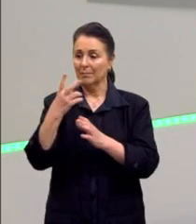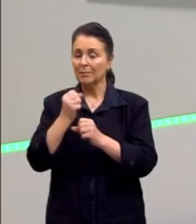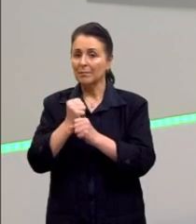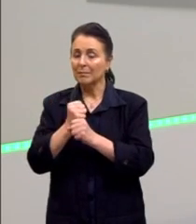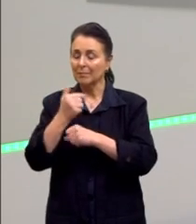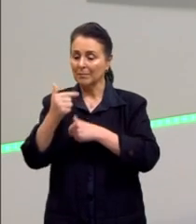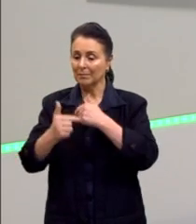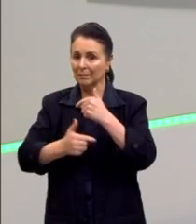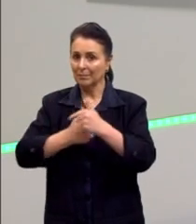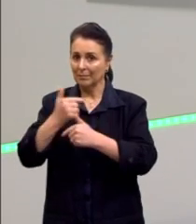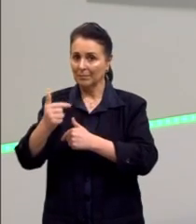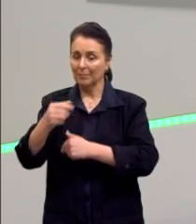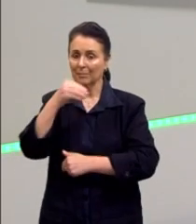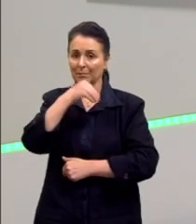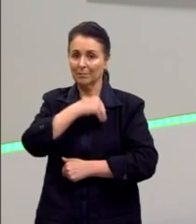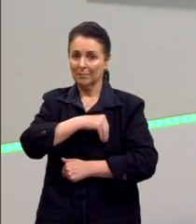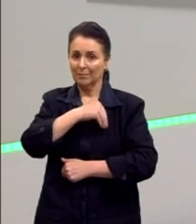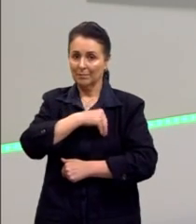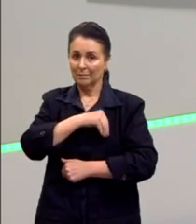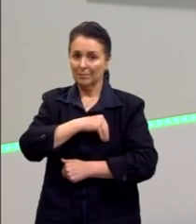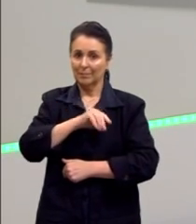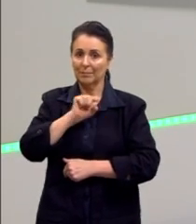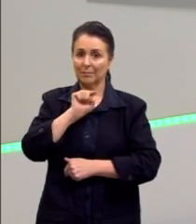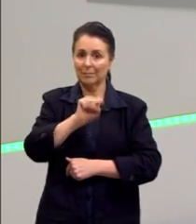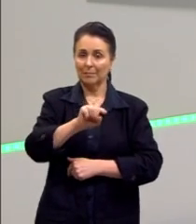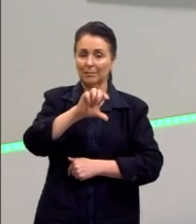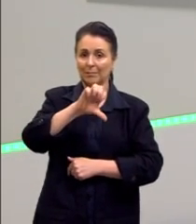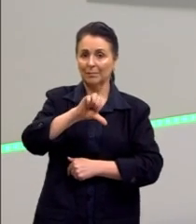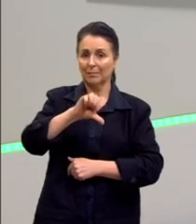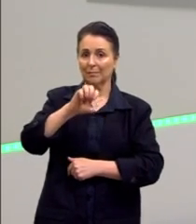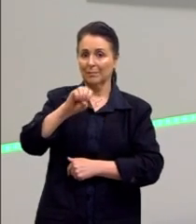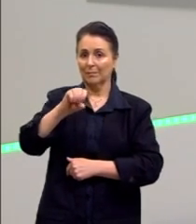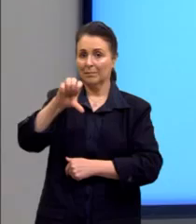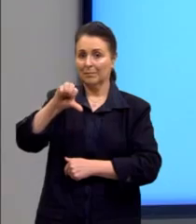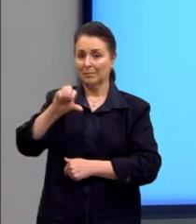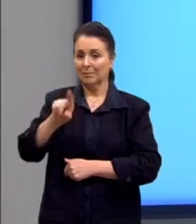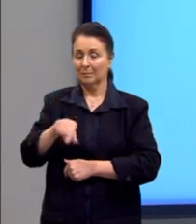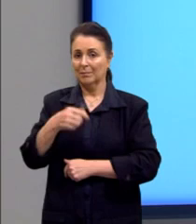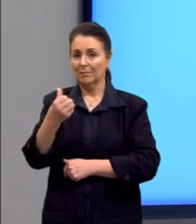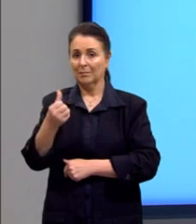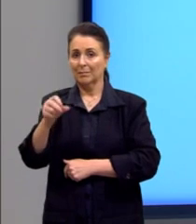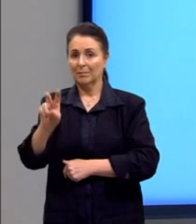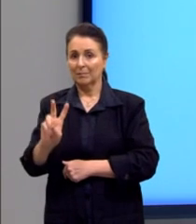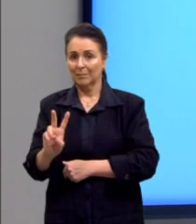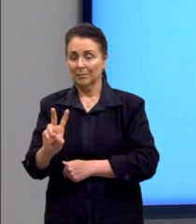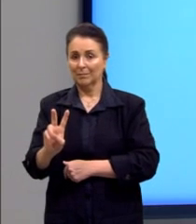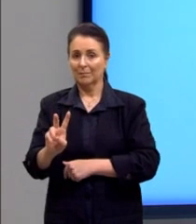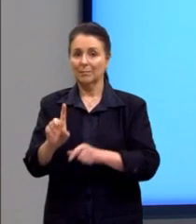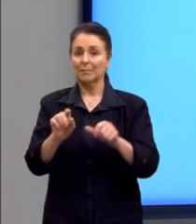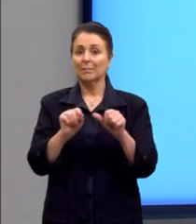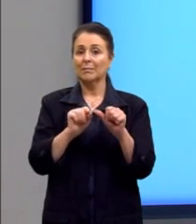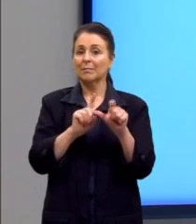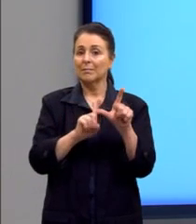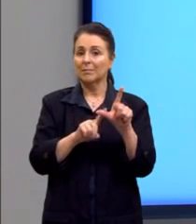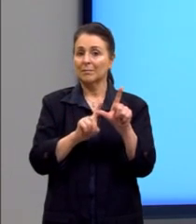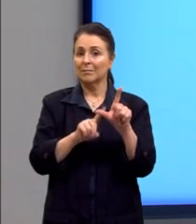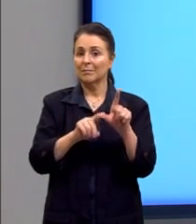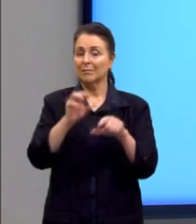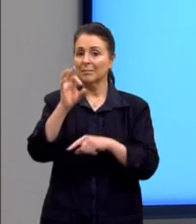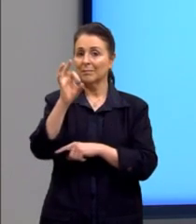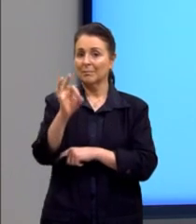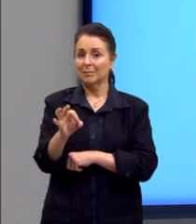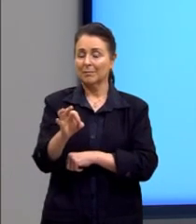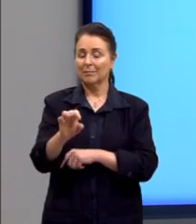serviço, o salário ficaria de 1.909,62. A letra correta, então, seria a letra